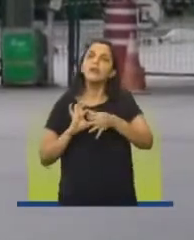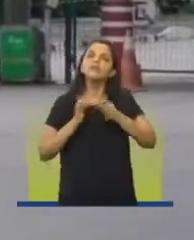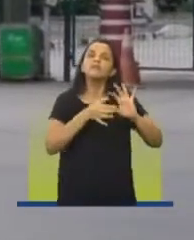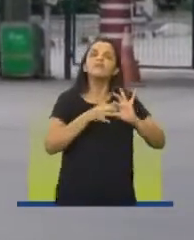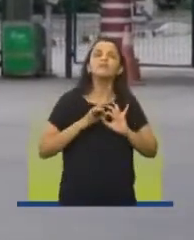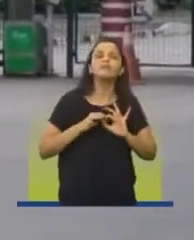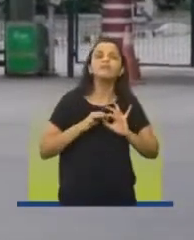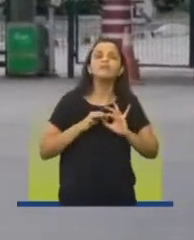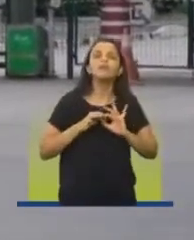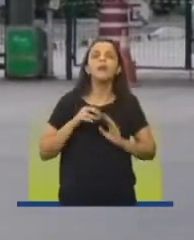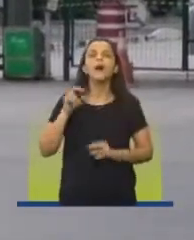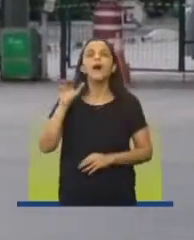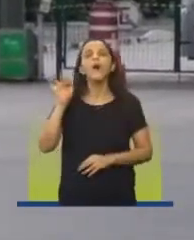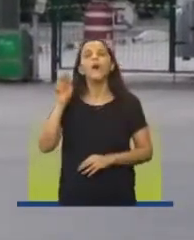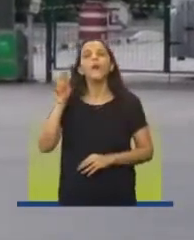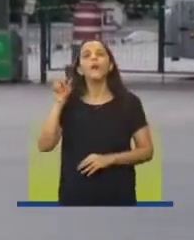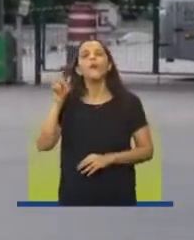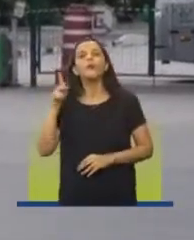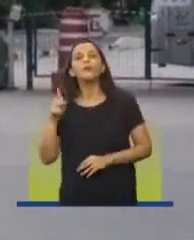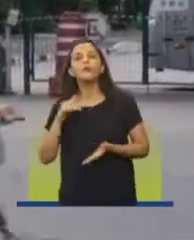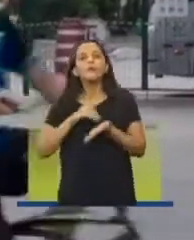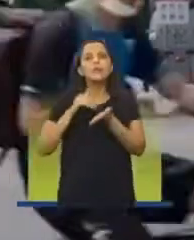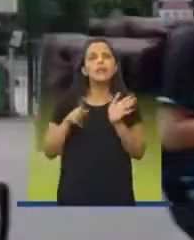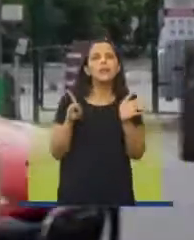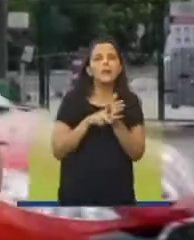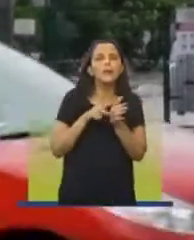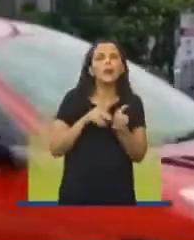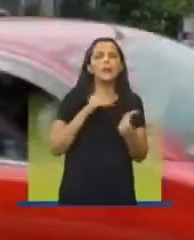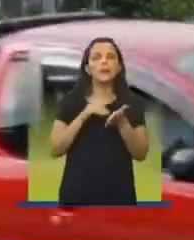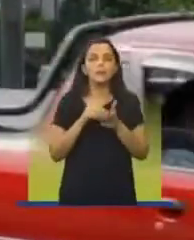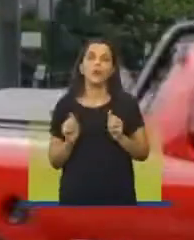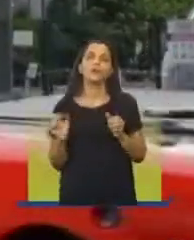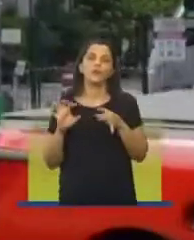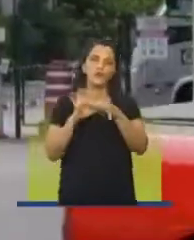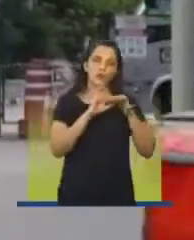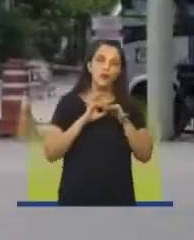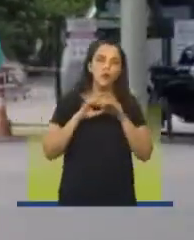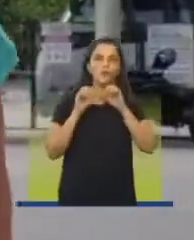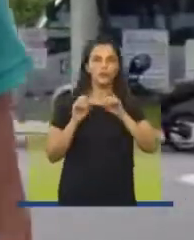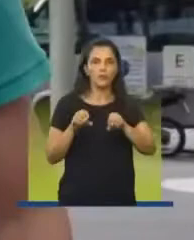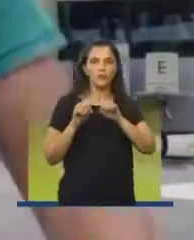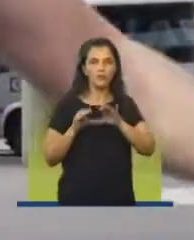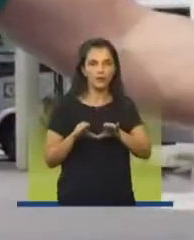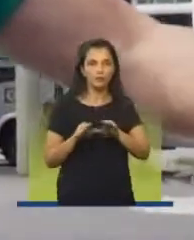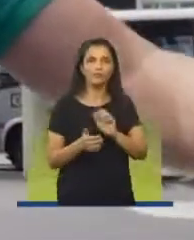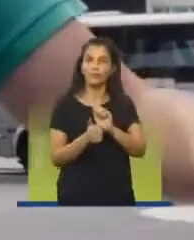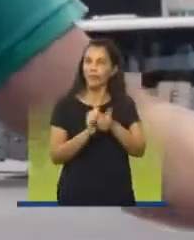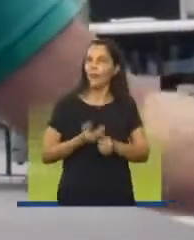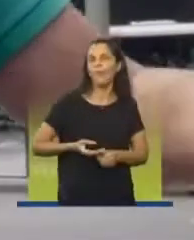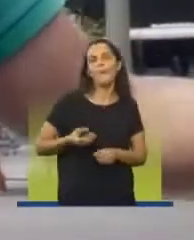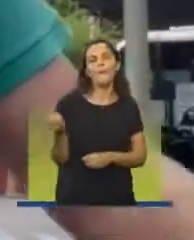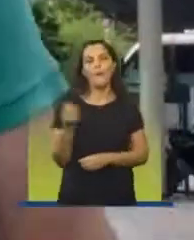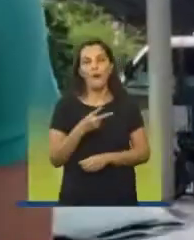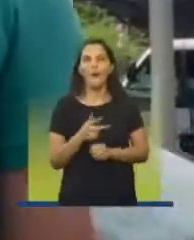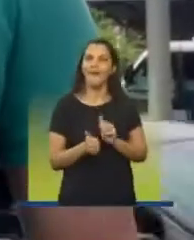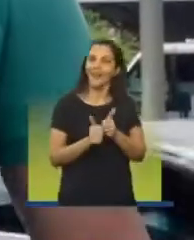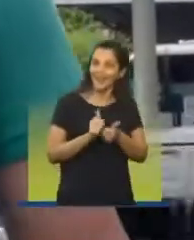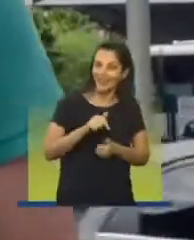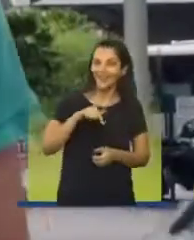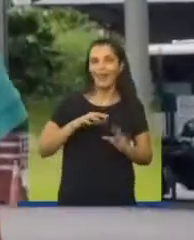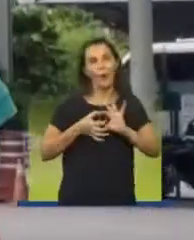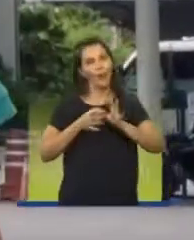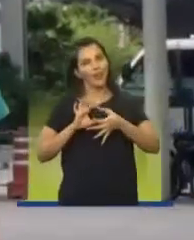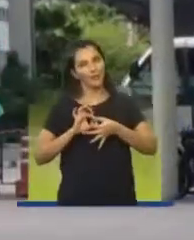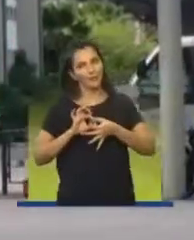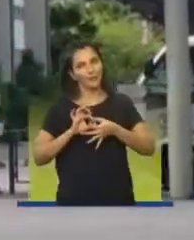com a FUPES, com a Secretaria de Esporte e com a Educação, formaremos novos atletas, inclusive atletas olímpicos.